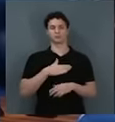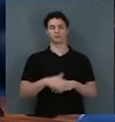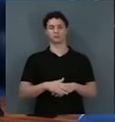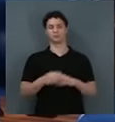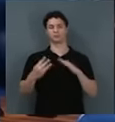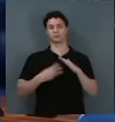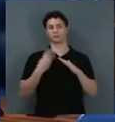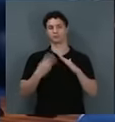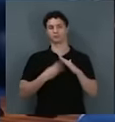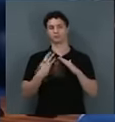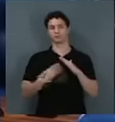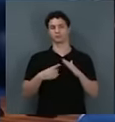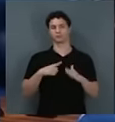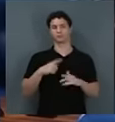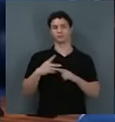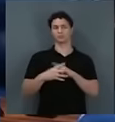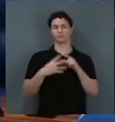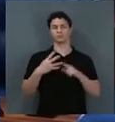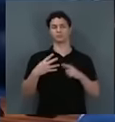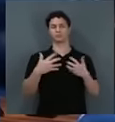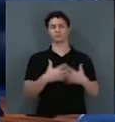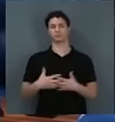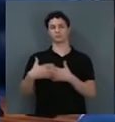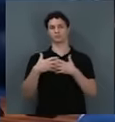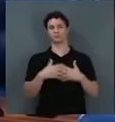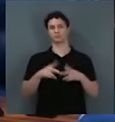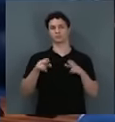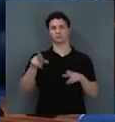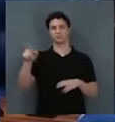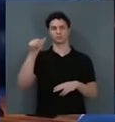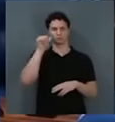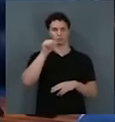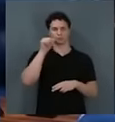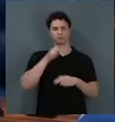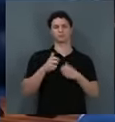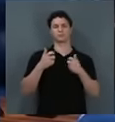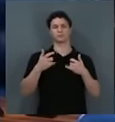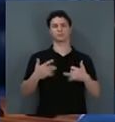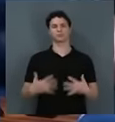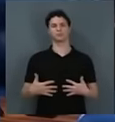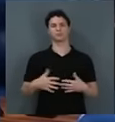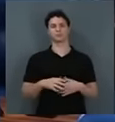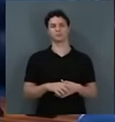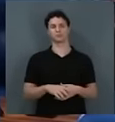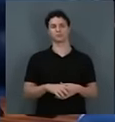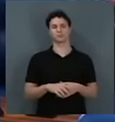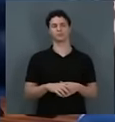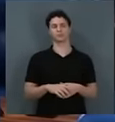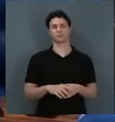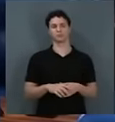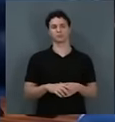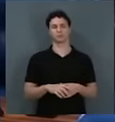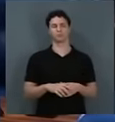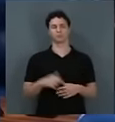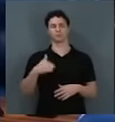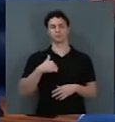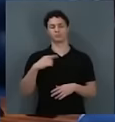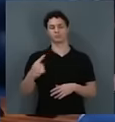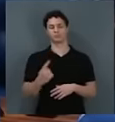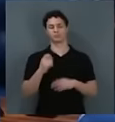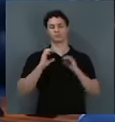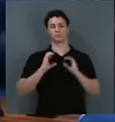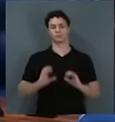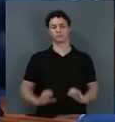terceirizado. Tem quatro caminhões, igual a esposa dele está falando aí. Eu vou ser um dos cidadãos que vou